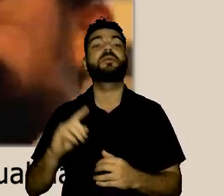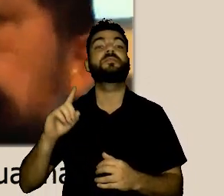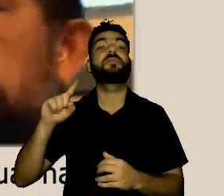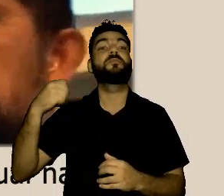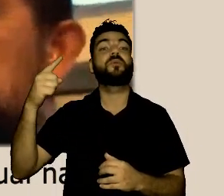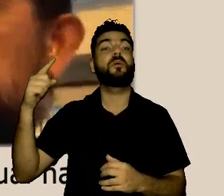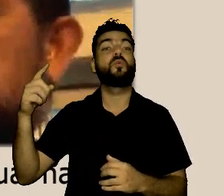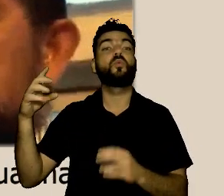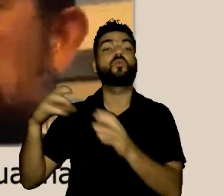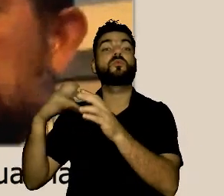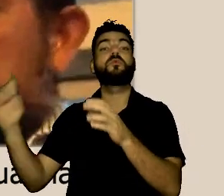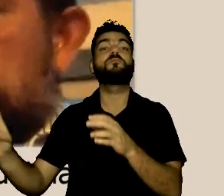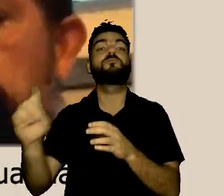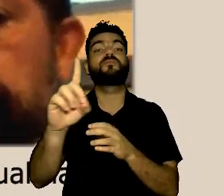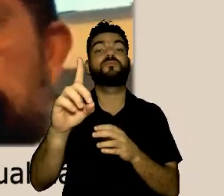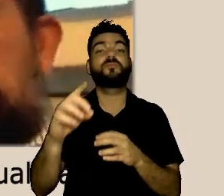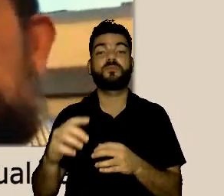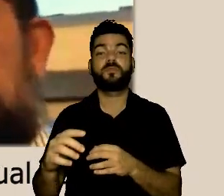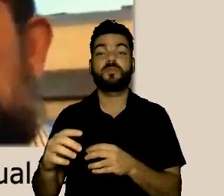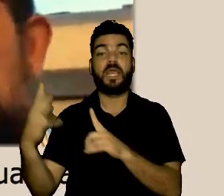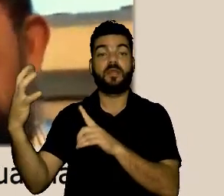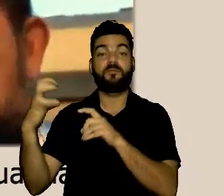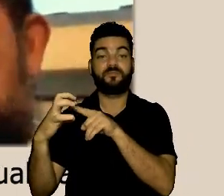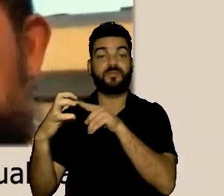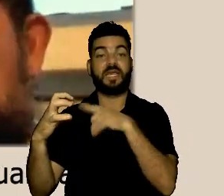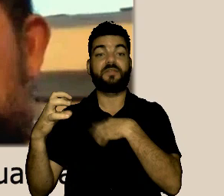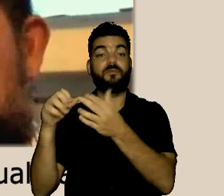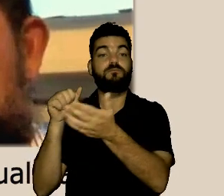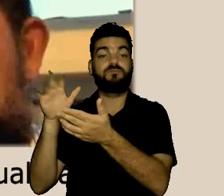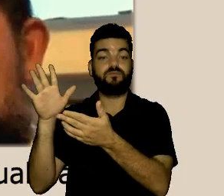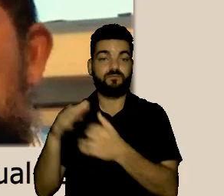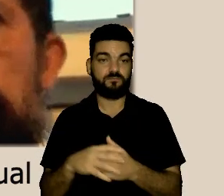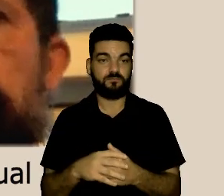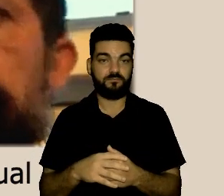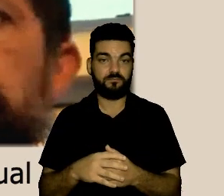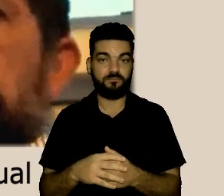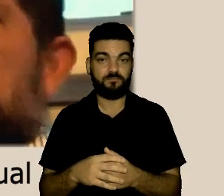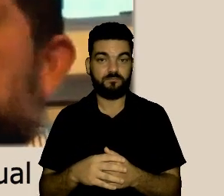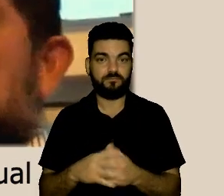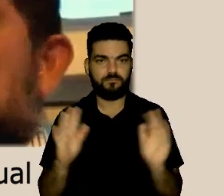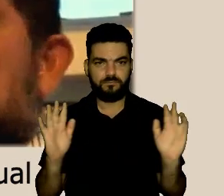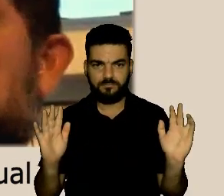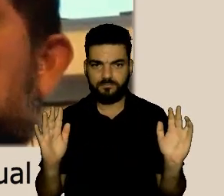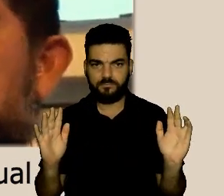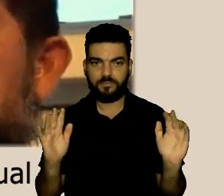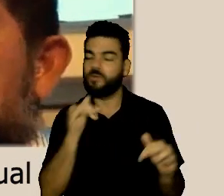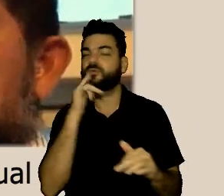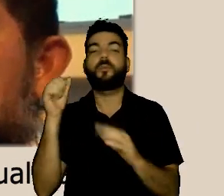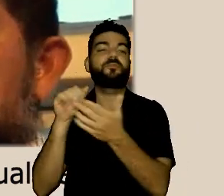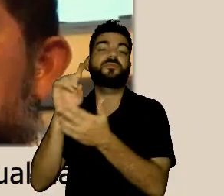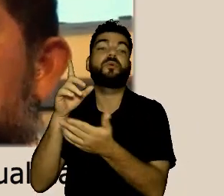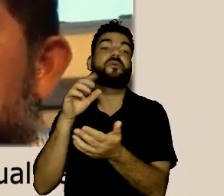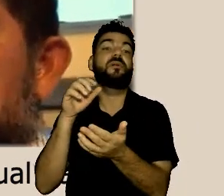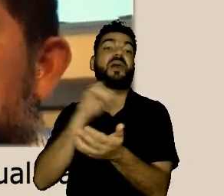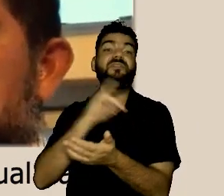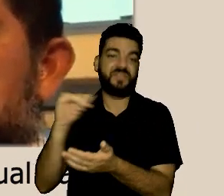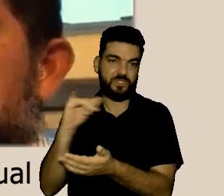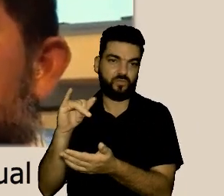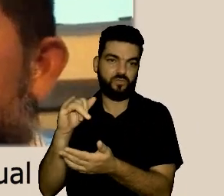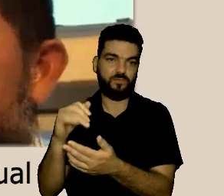sofreu assédio o assediador foi até na comissão processante ele foi condenado